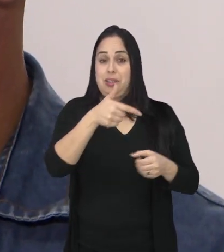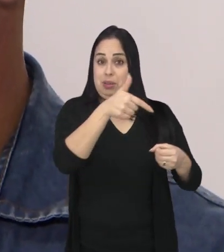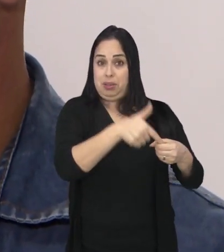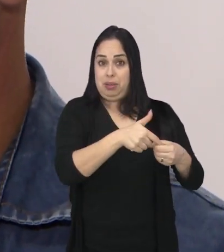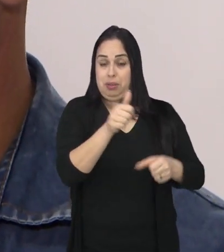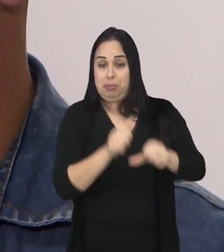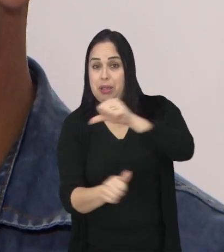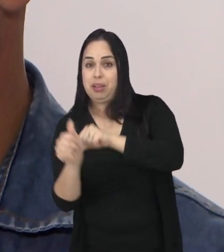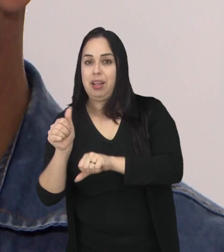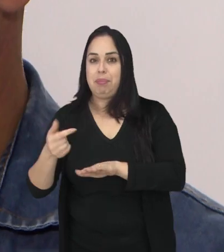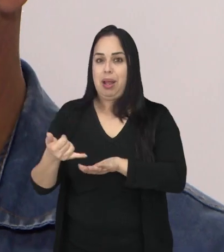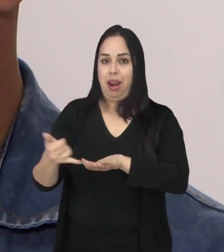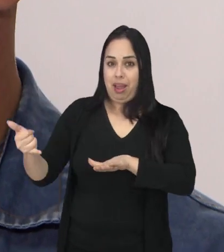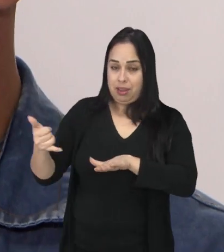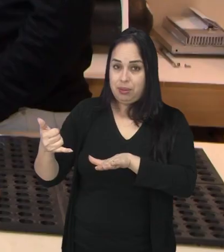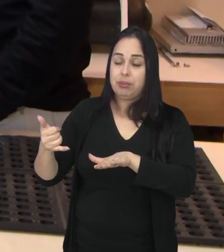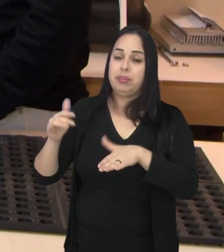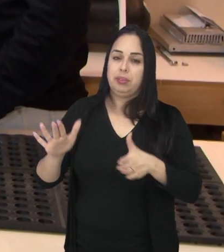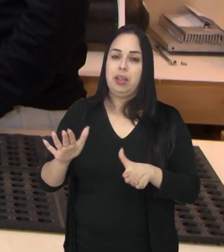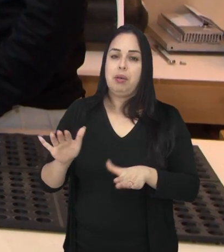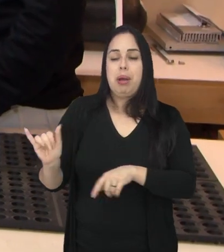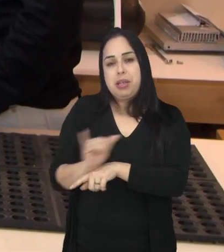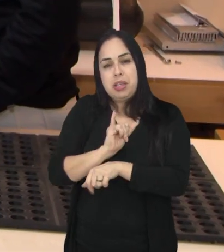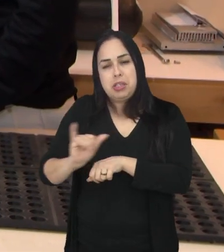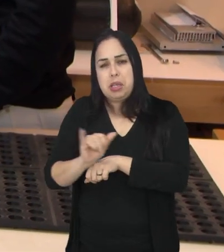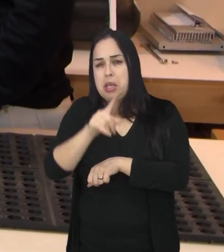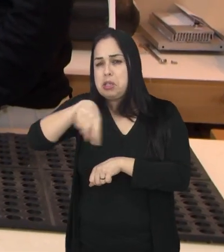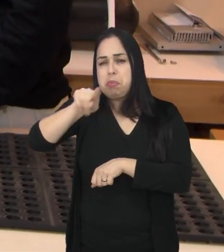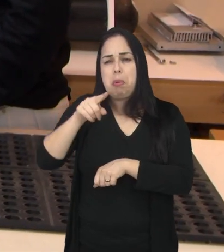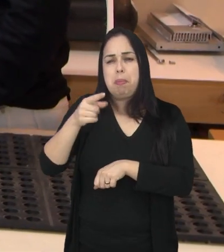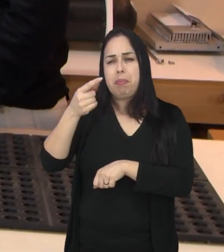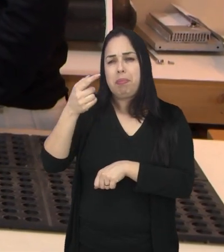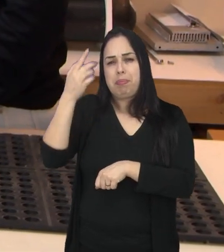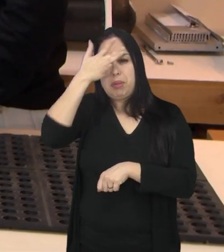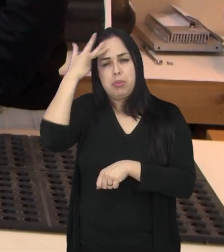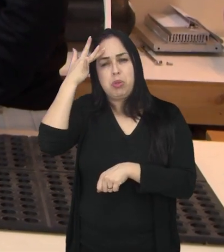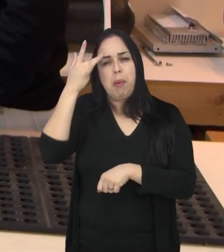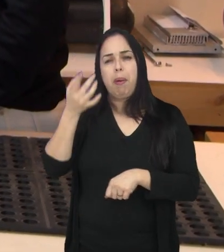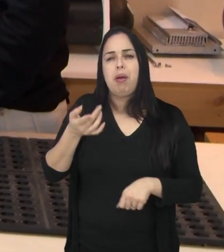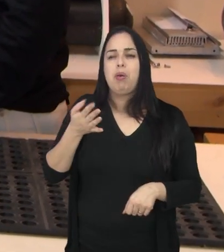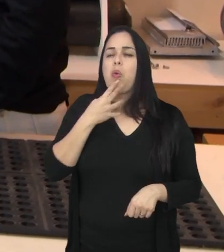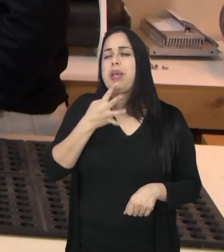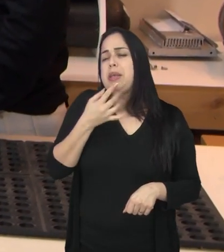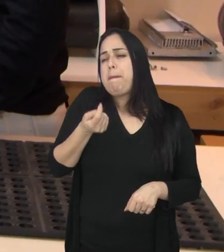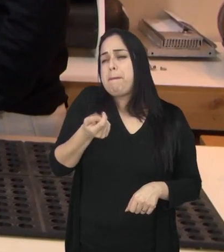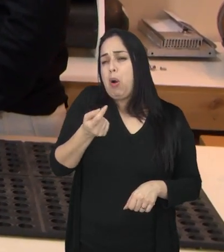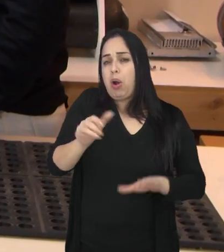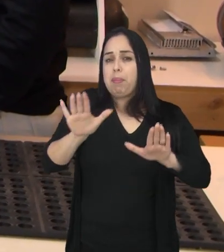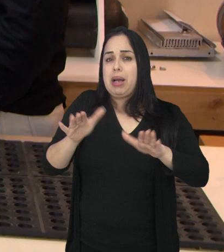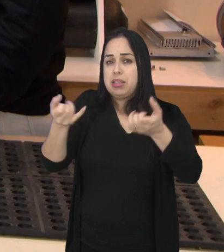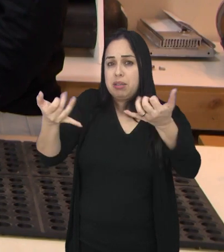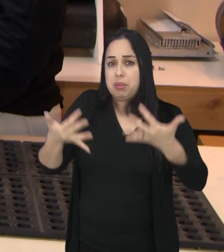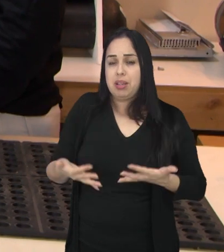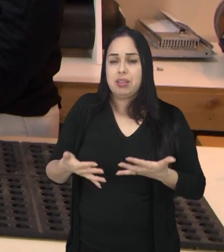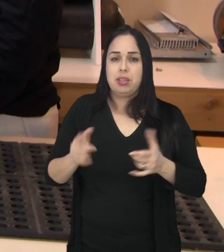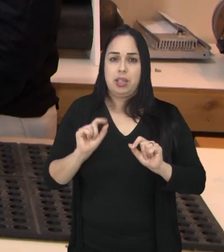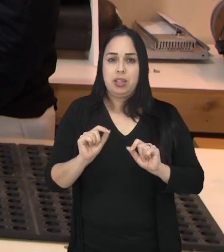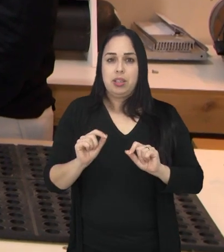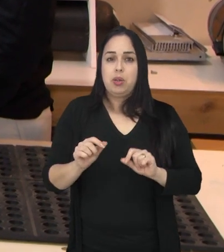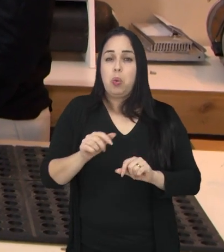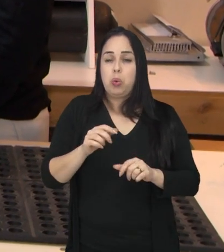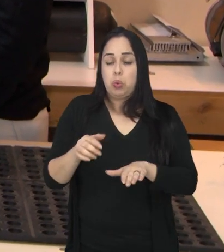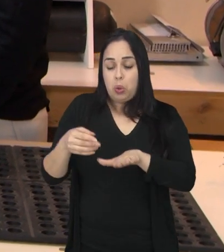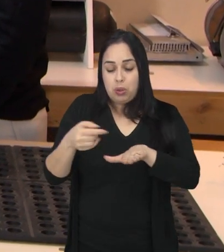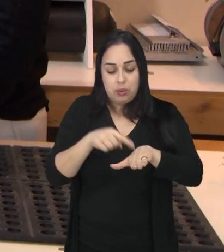movidos a combustão para elétricos, um recurso ainda pouco conhecido no Brasil. O mecânico de automóveis explica que